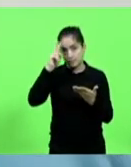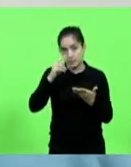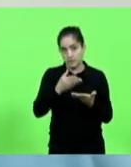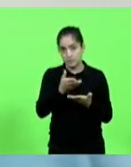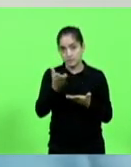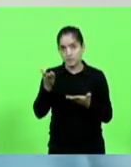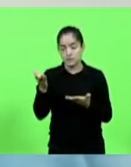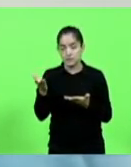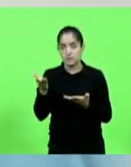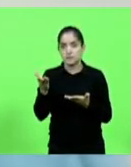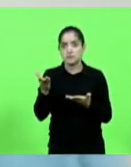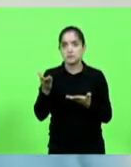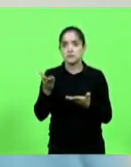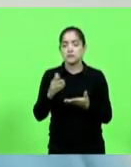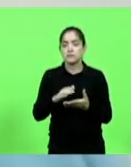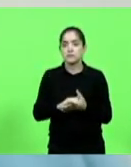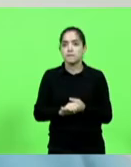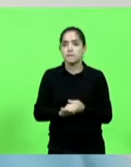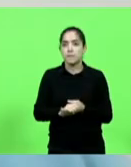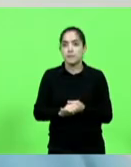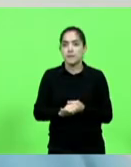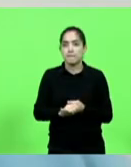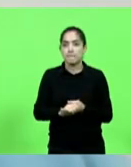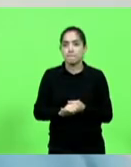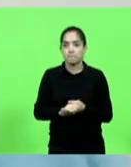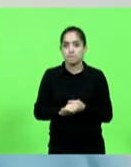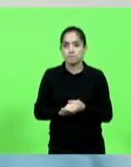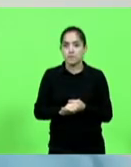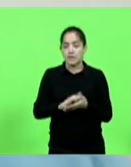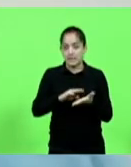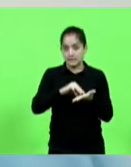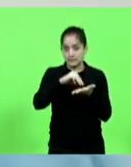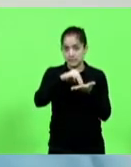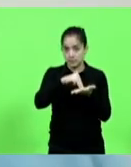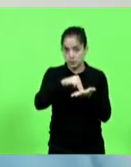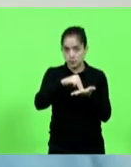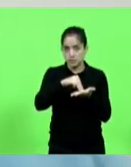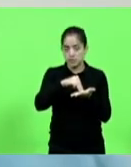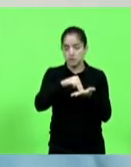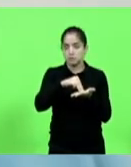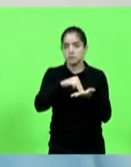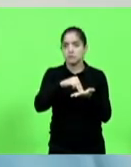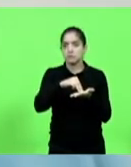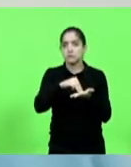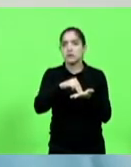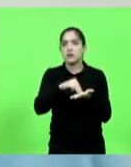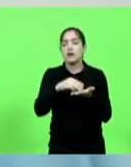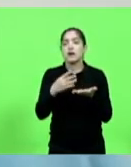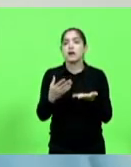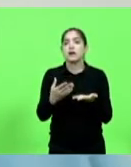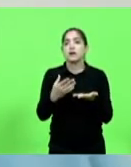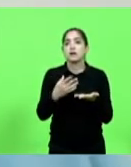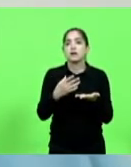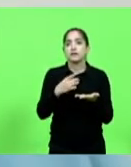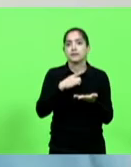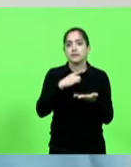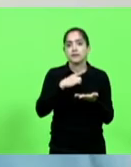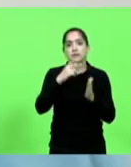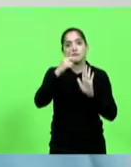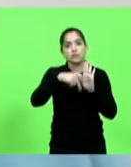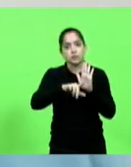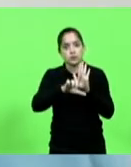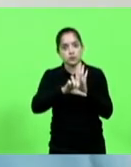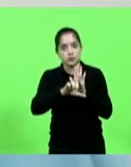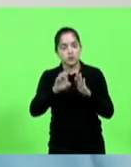deputados que, em relação a esta moção, nós tivemos um projeto de lei de